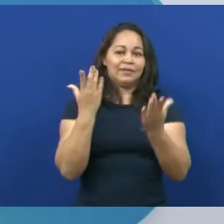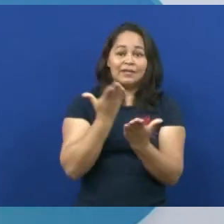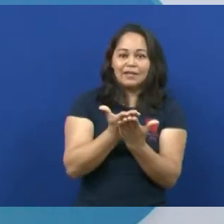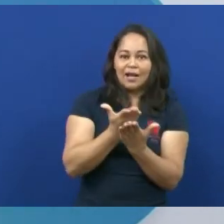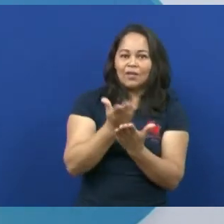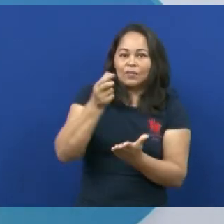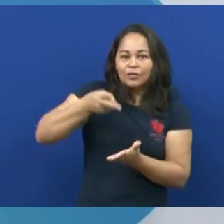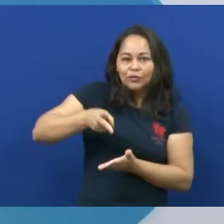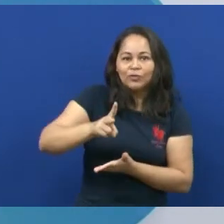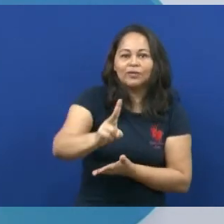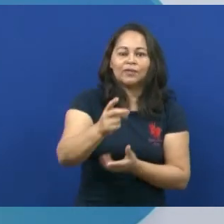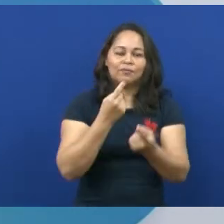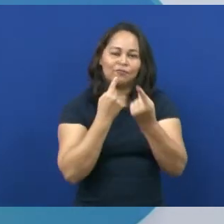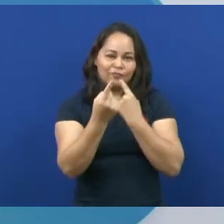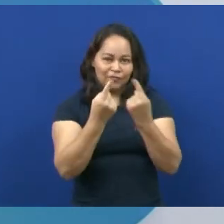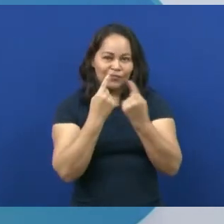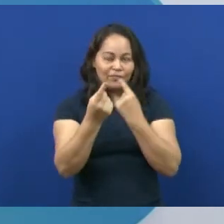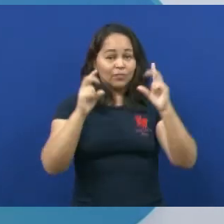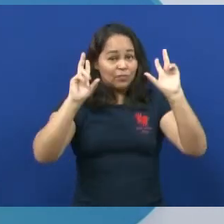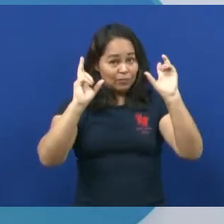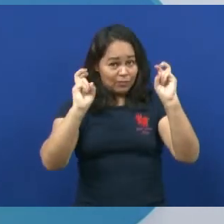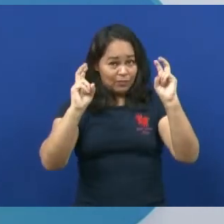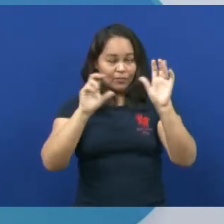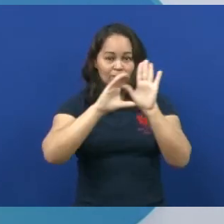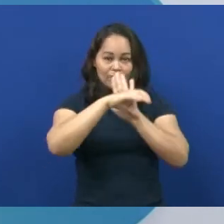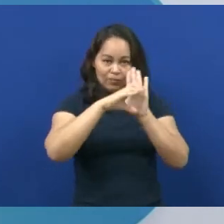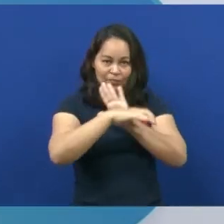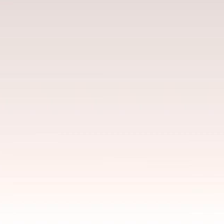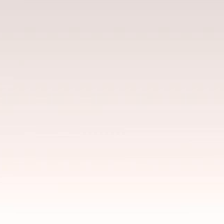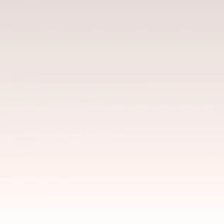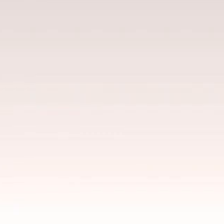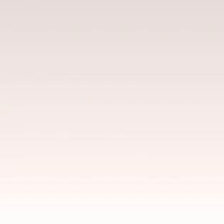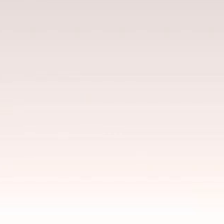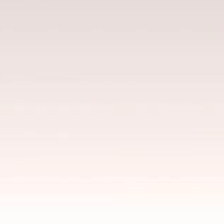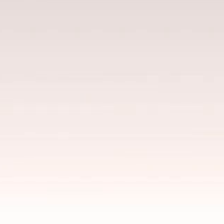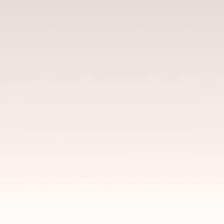gente continuar discutindo aí sobre esses conceitos fundamentais da história.